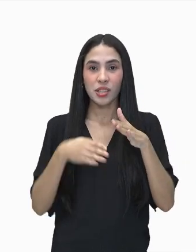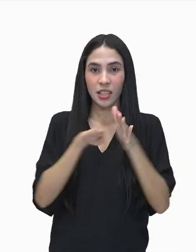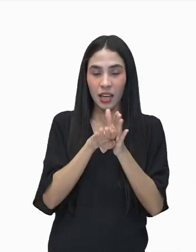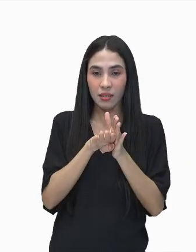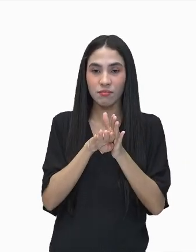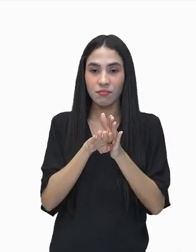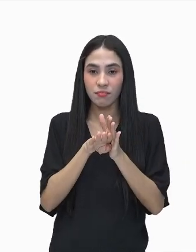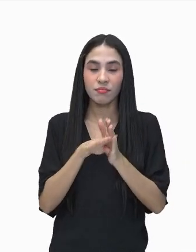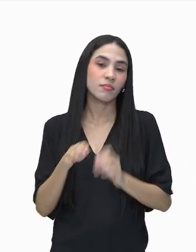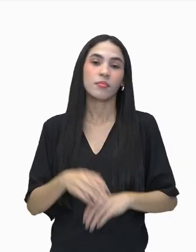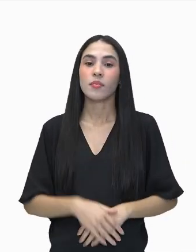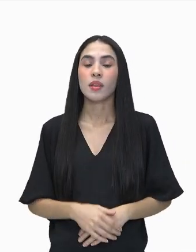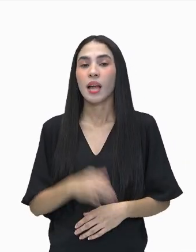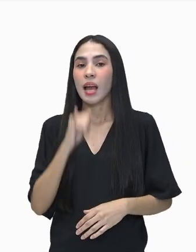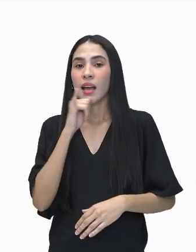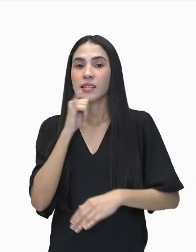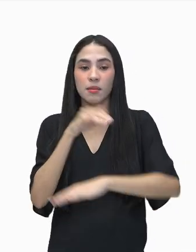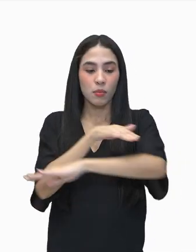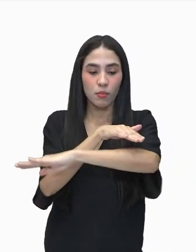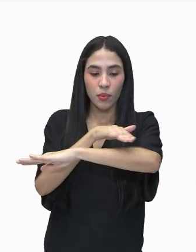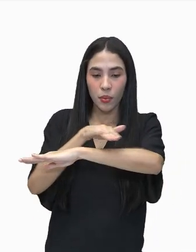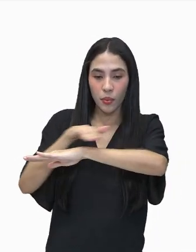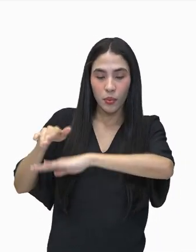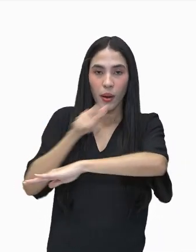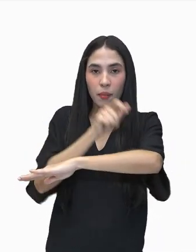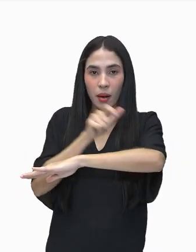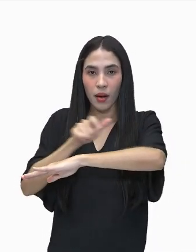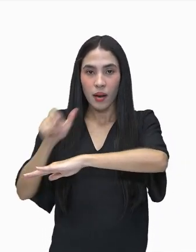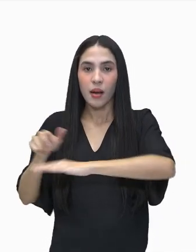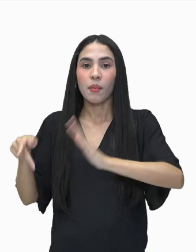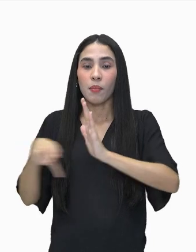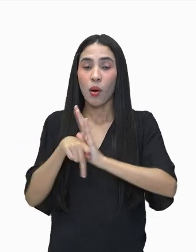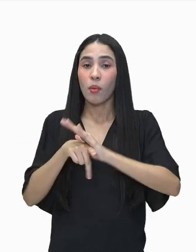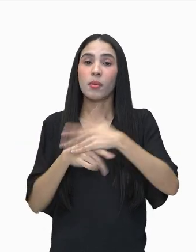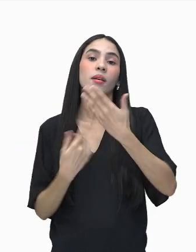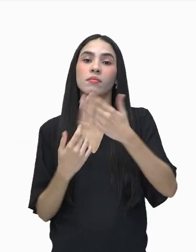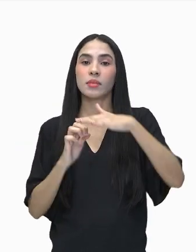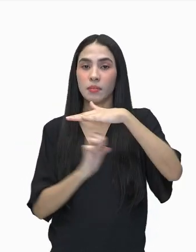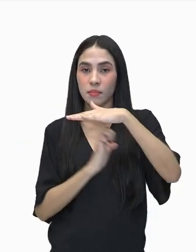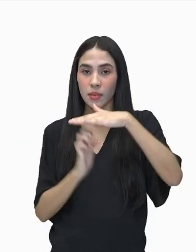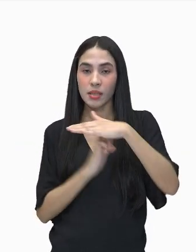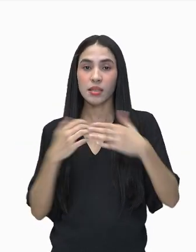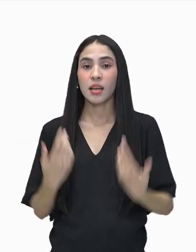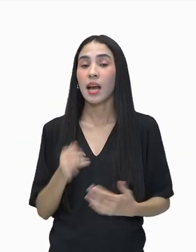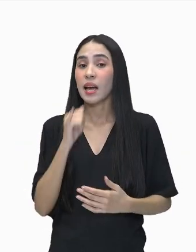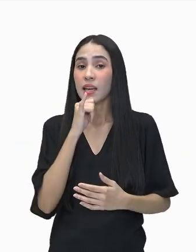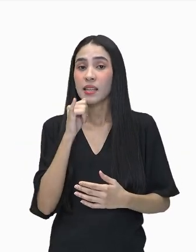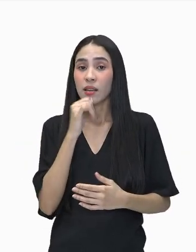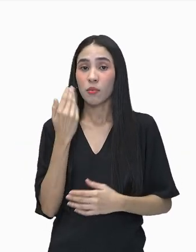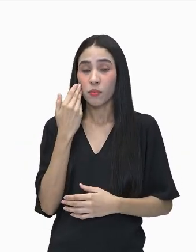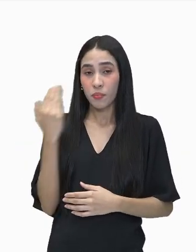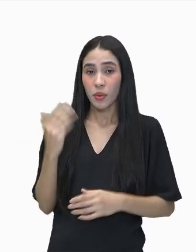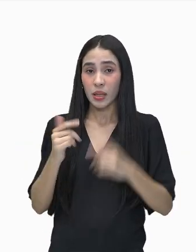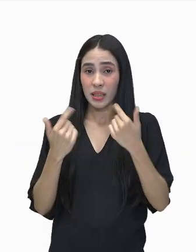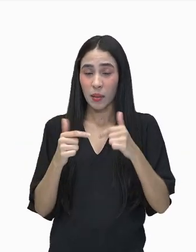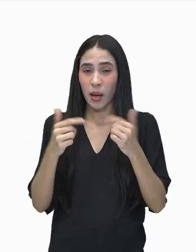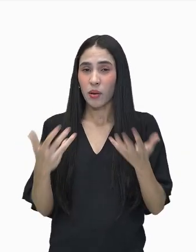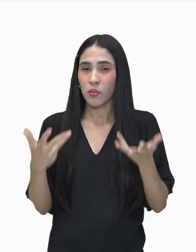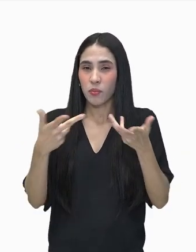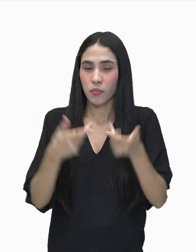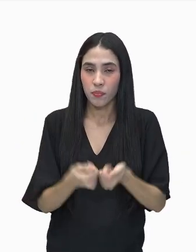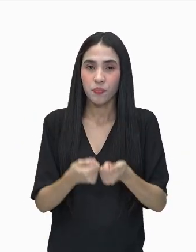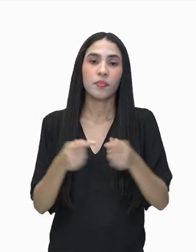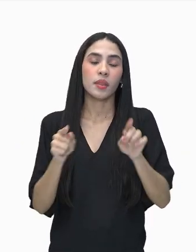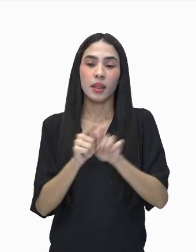Nas linhas de montagem, ou enfim, ali na indústria. Então, a disponibilidade de mão de obra qualificada